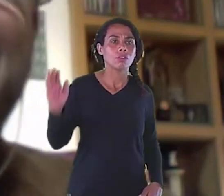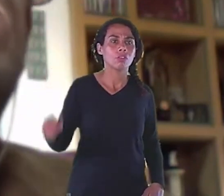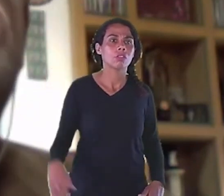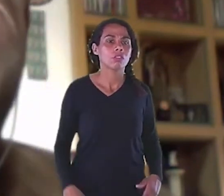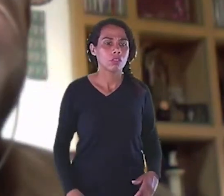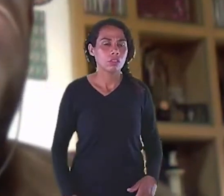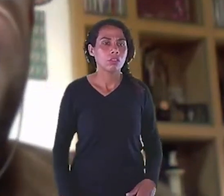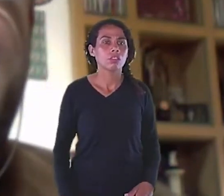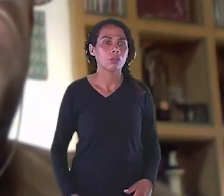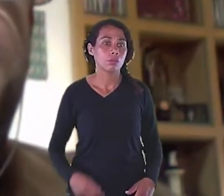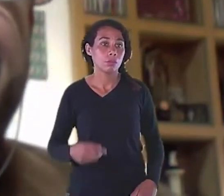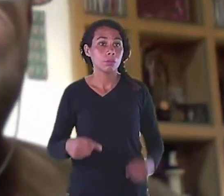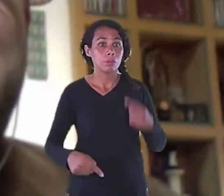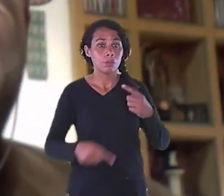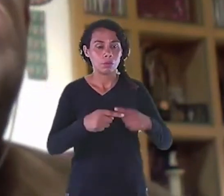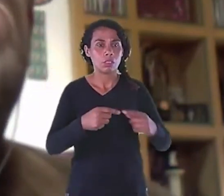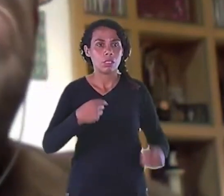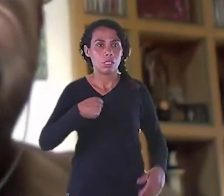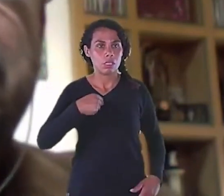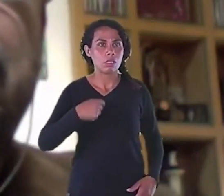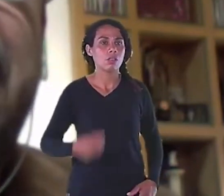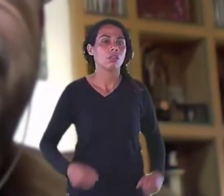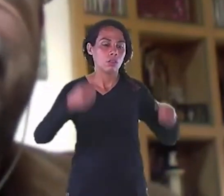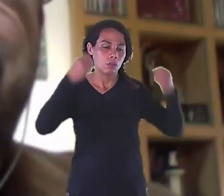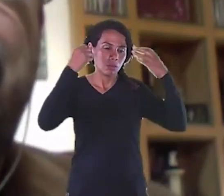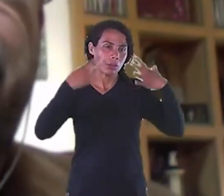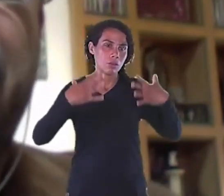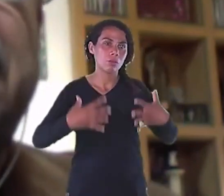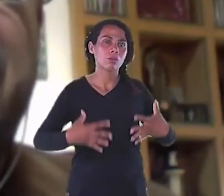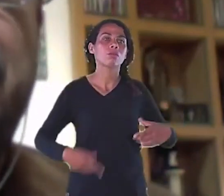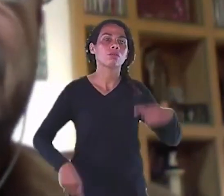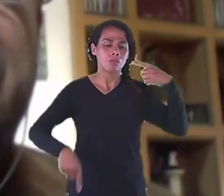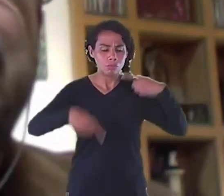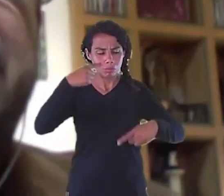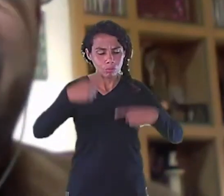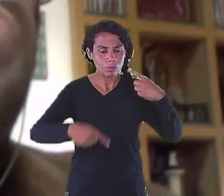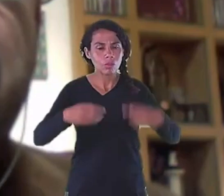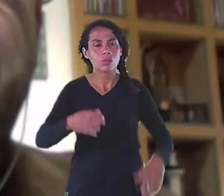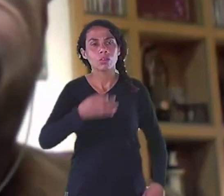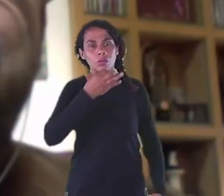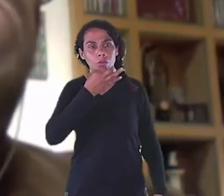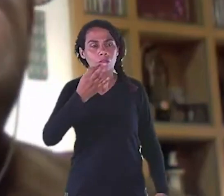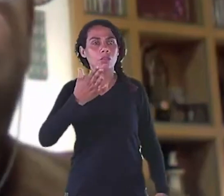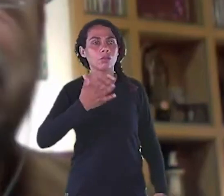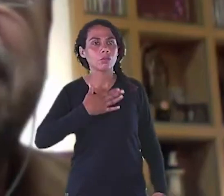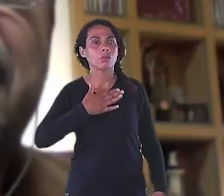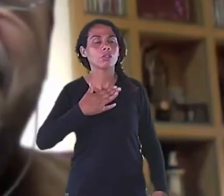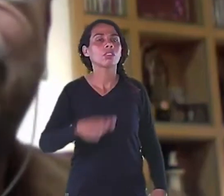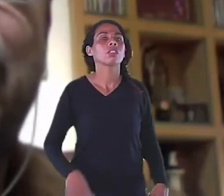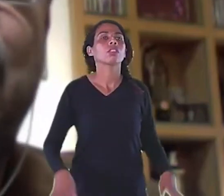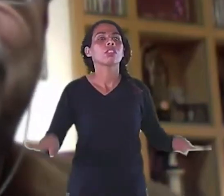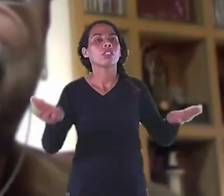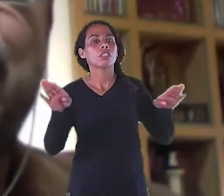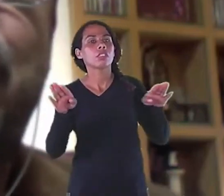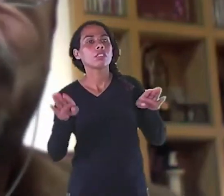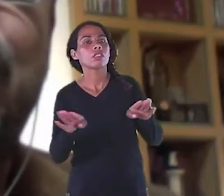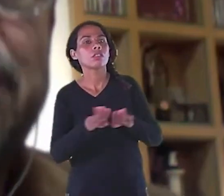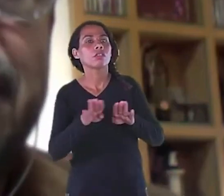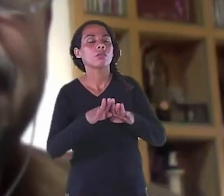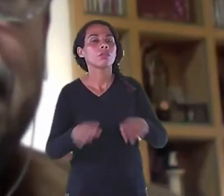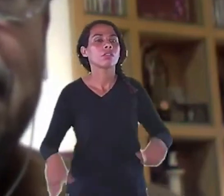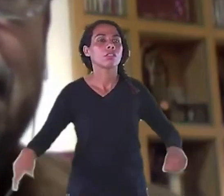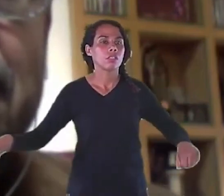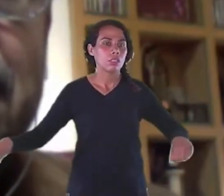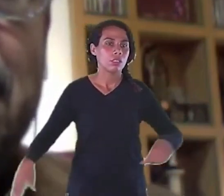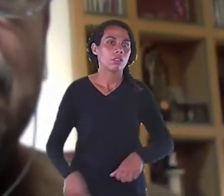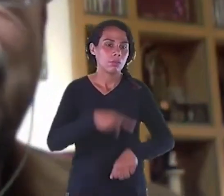Eu falo Do tardio Do tardio Processo Industrial Que Portugal impôs E não deixou a gente Construir